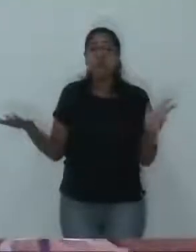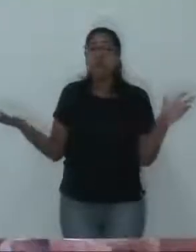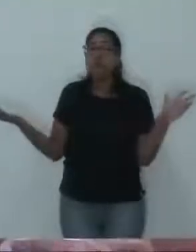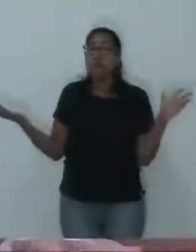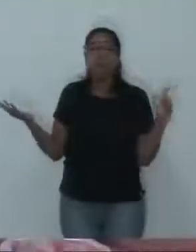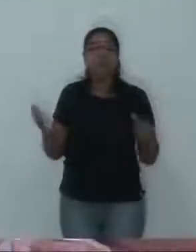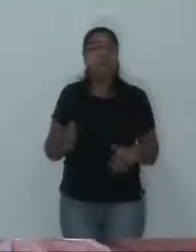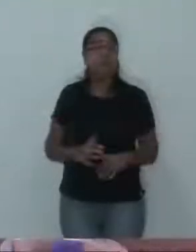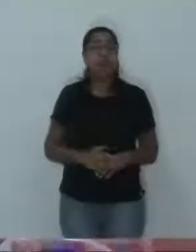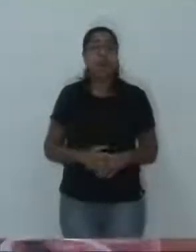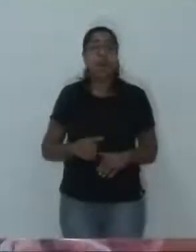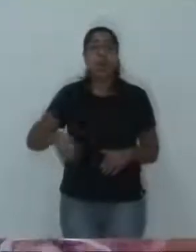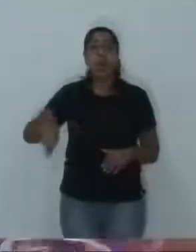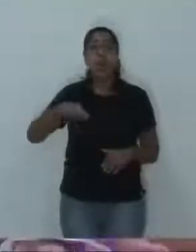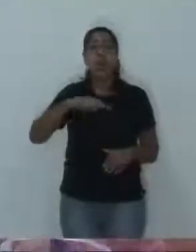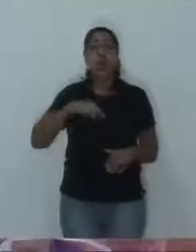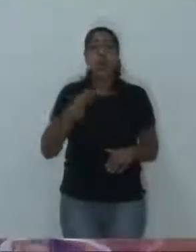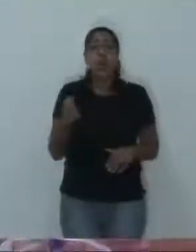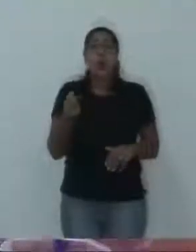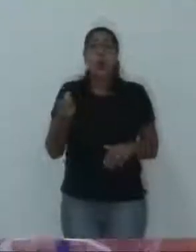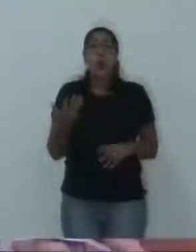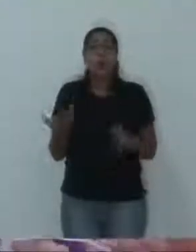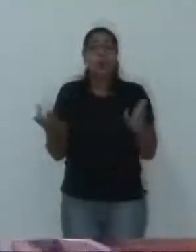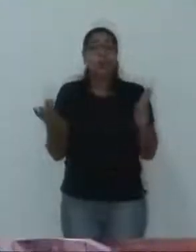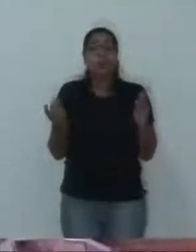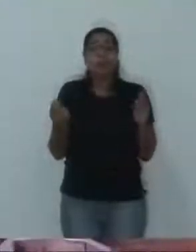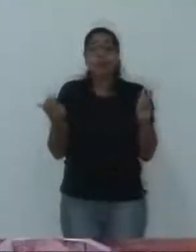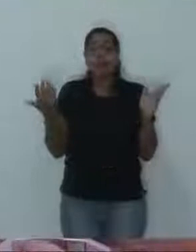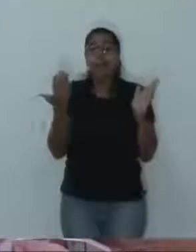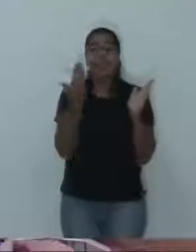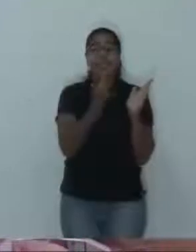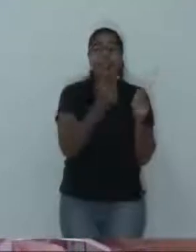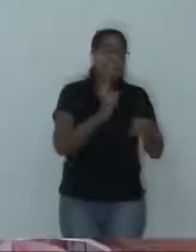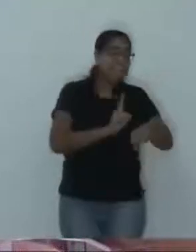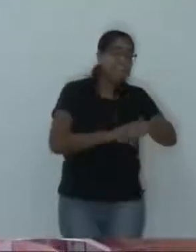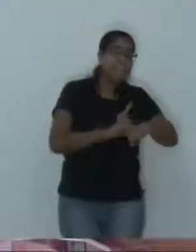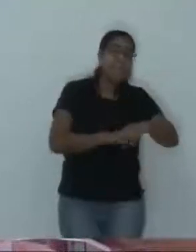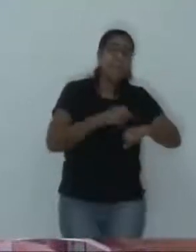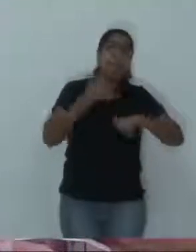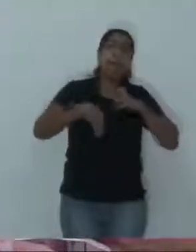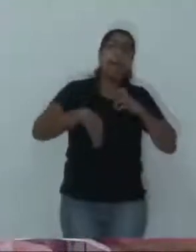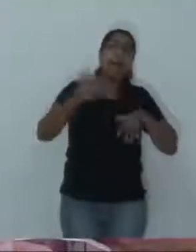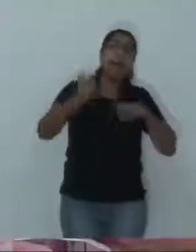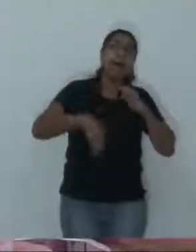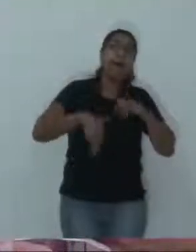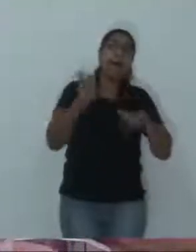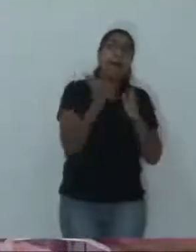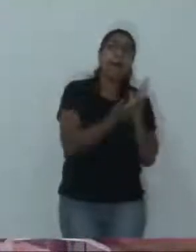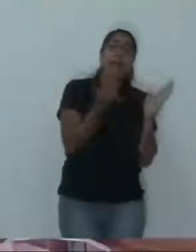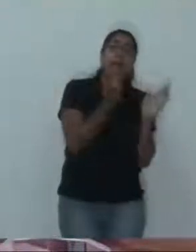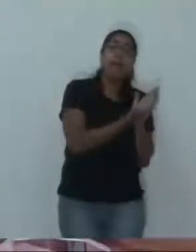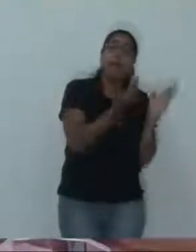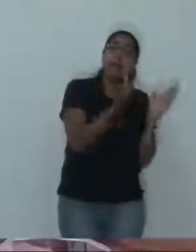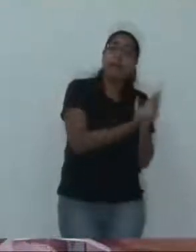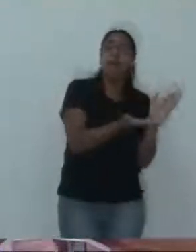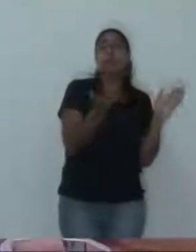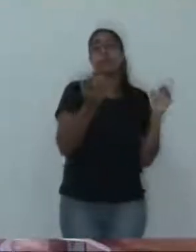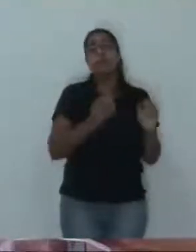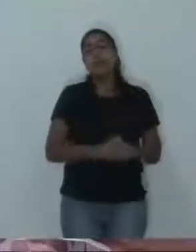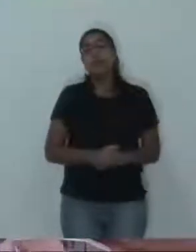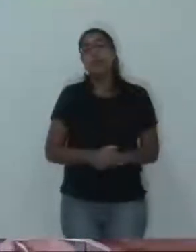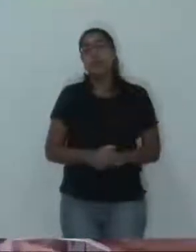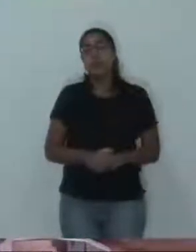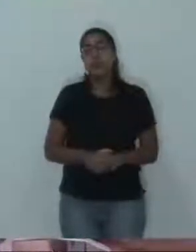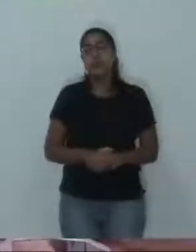realmente mostrar a verdade em diversas falas, falácias do vereador, então, que